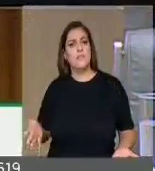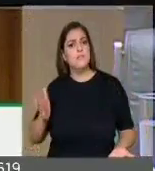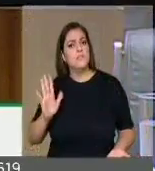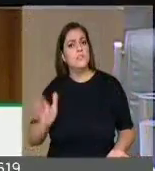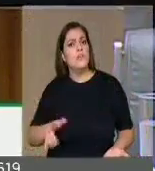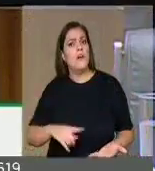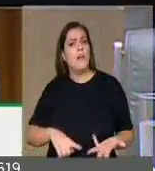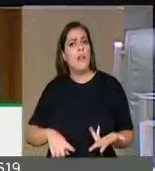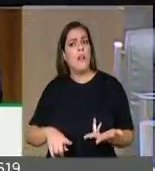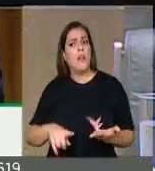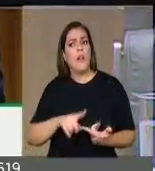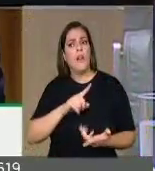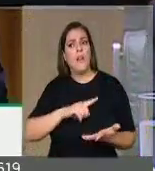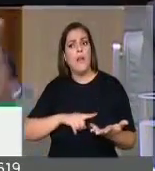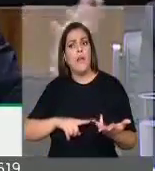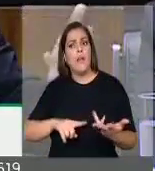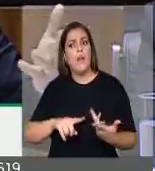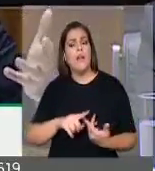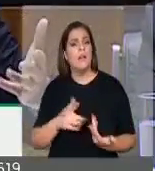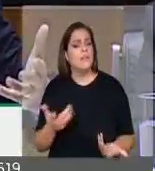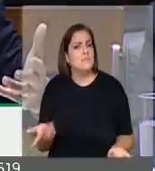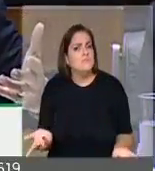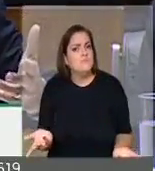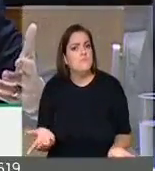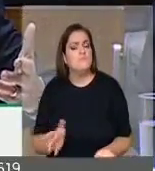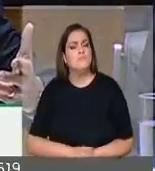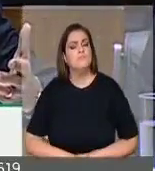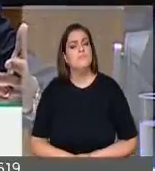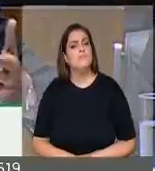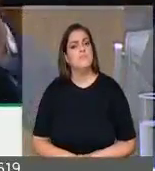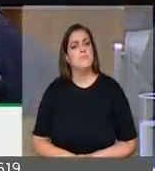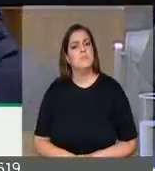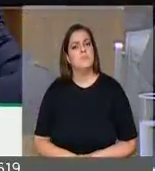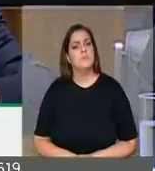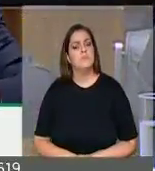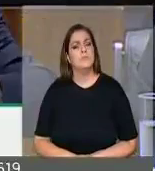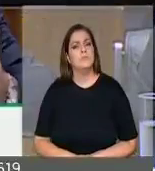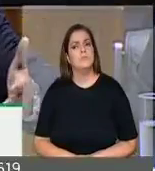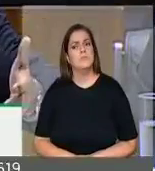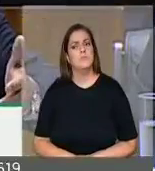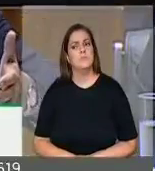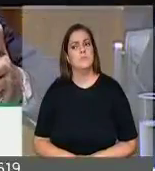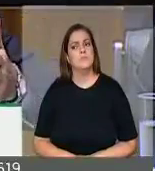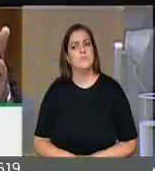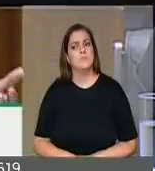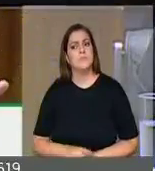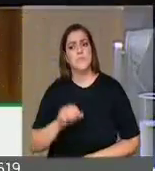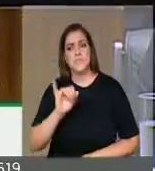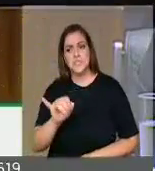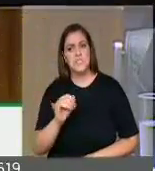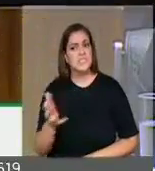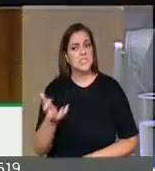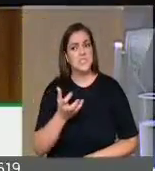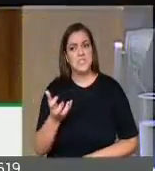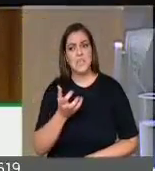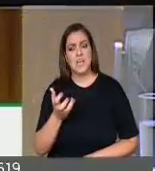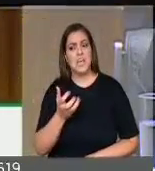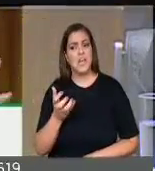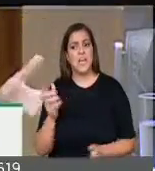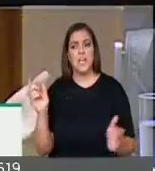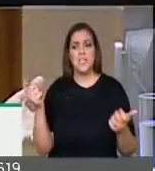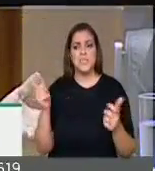para não permitir o seu esvaziamento. E aqueles que são favoráveis ao desmonte não aparecem aqui.